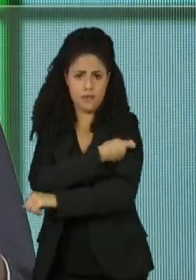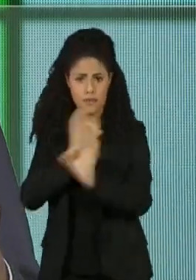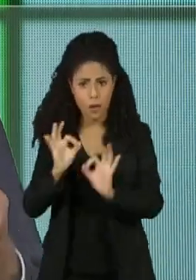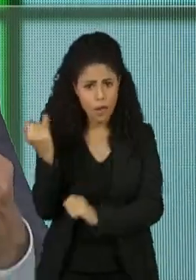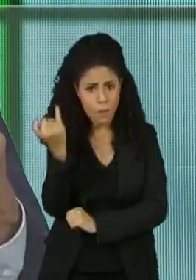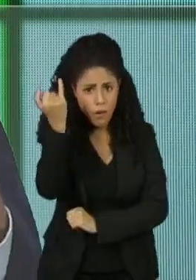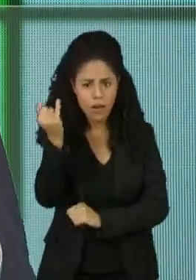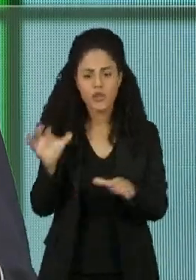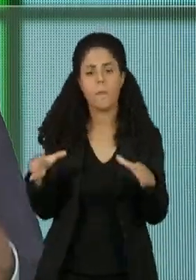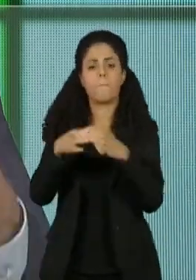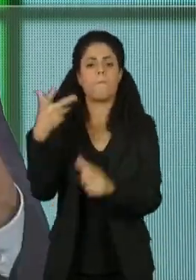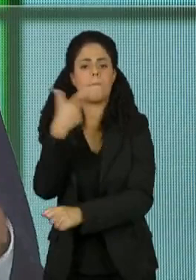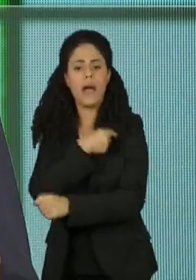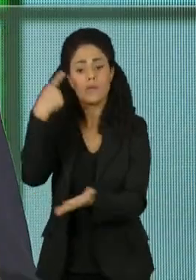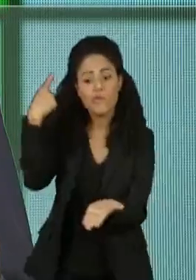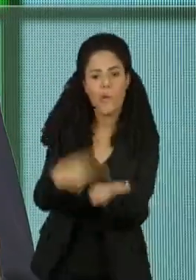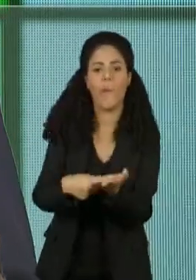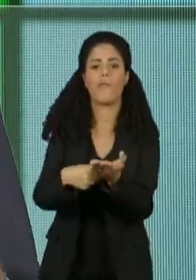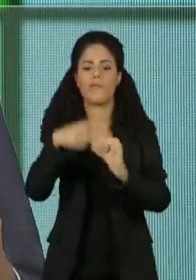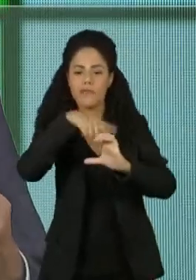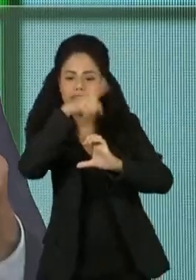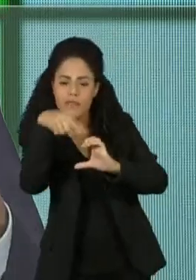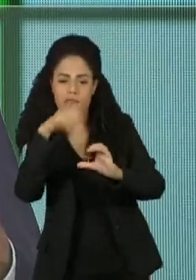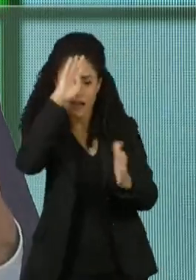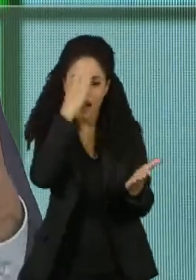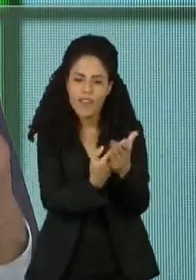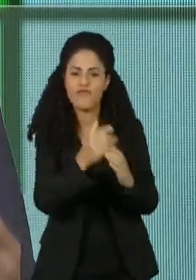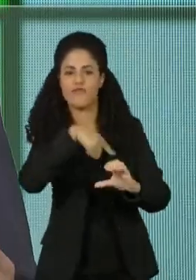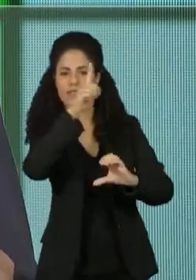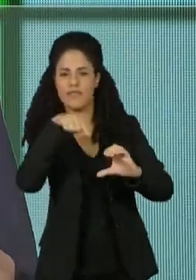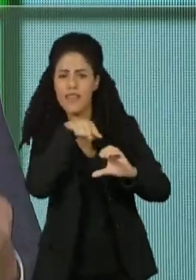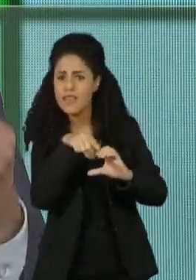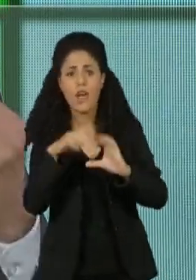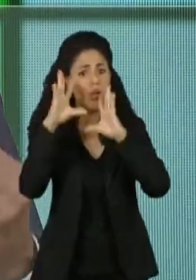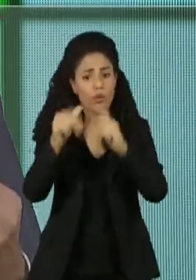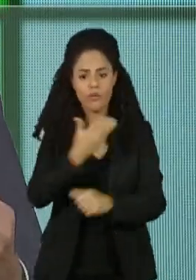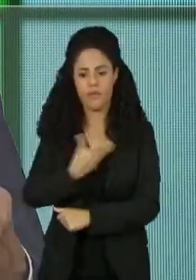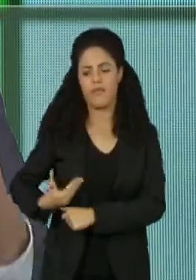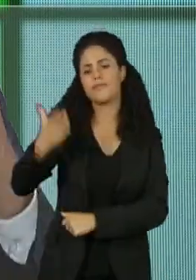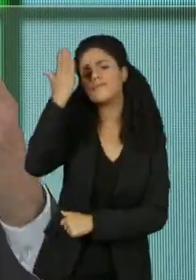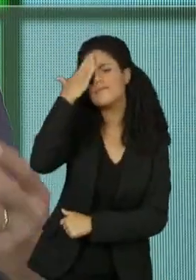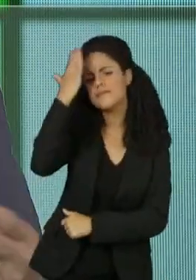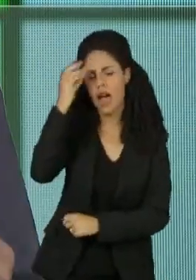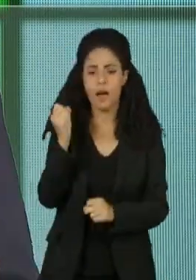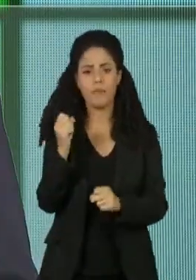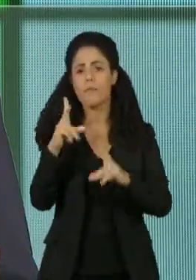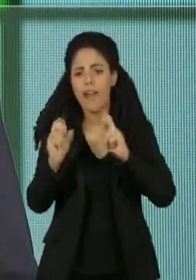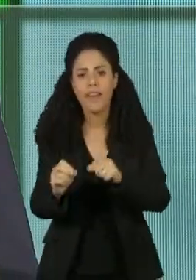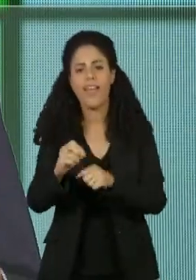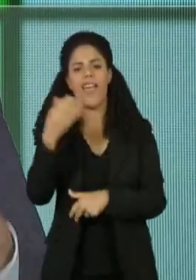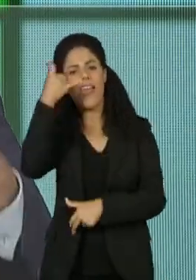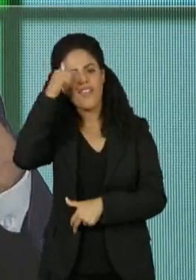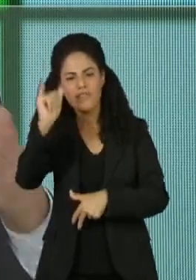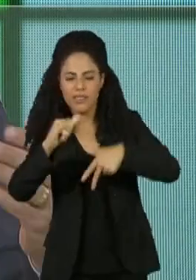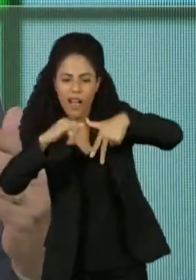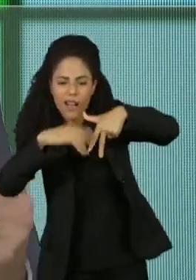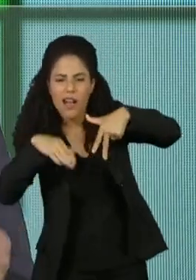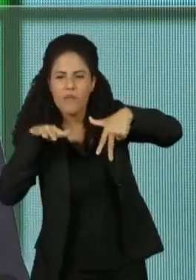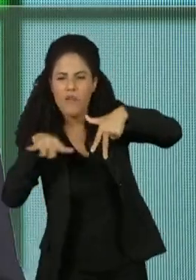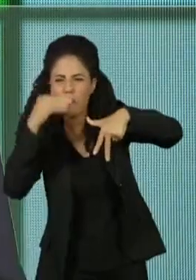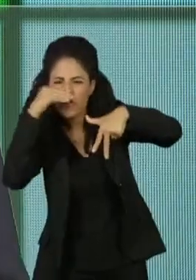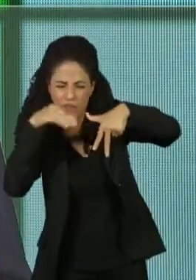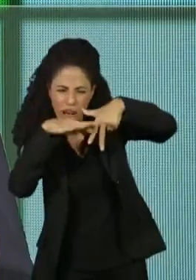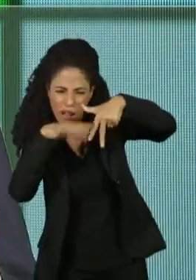Todo o governo tem compromisso com a ciência. Todo o governo sabe que para erradicar paralisia infantil e